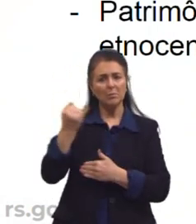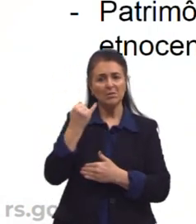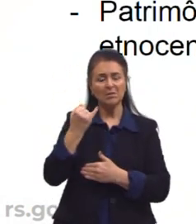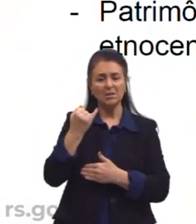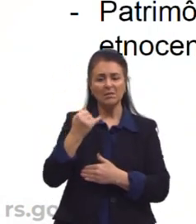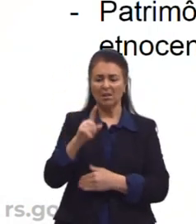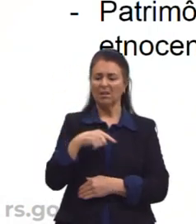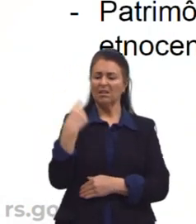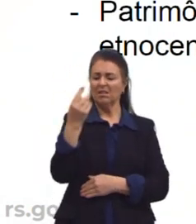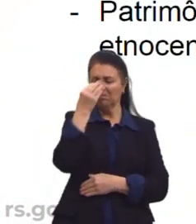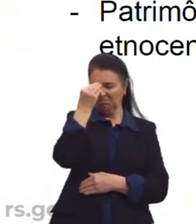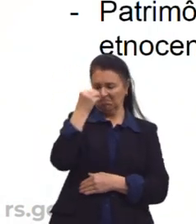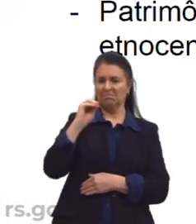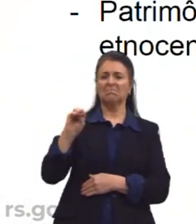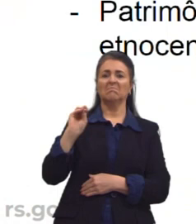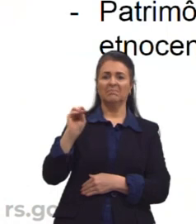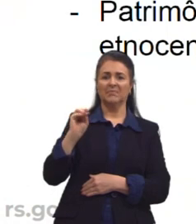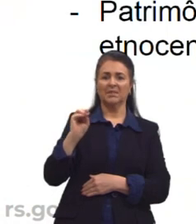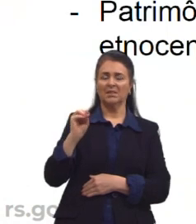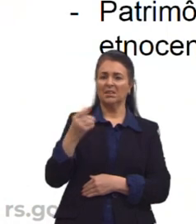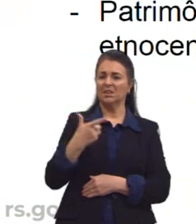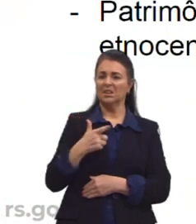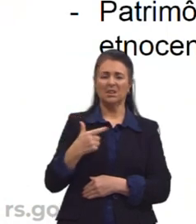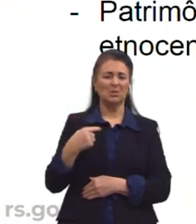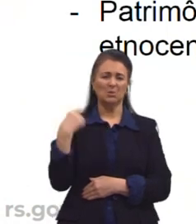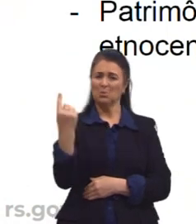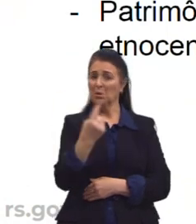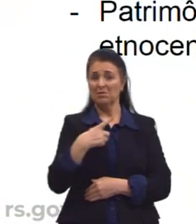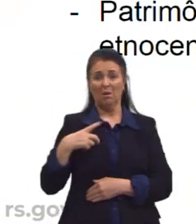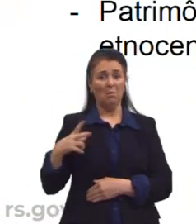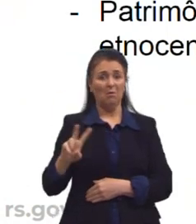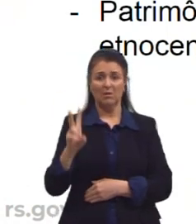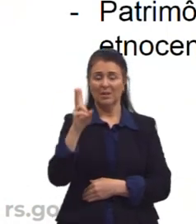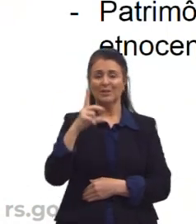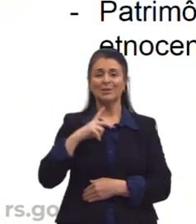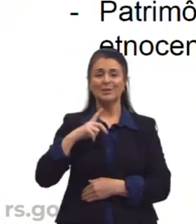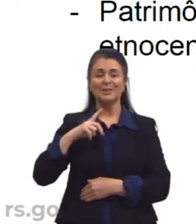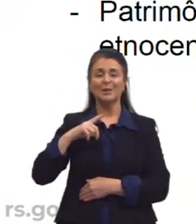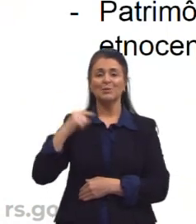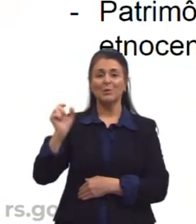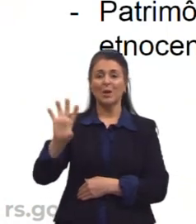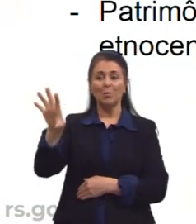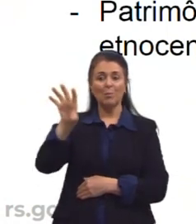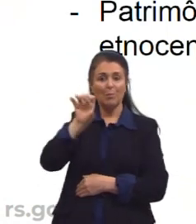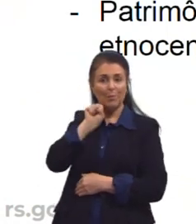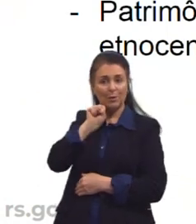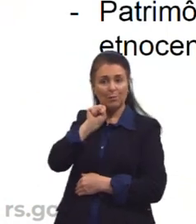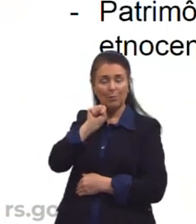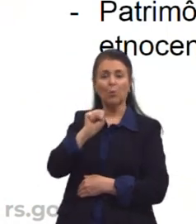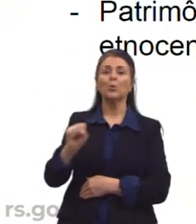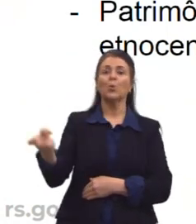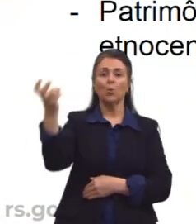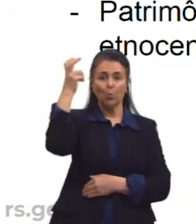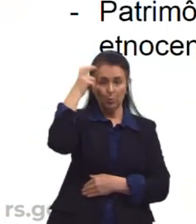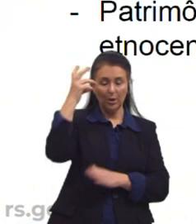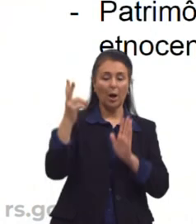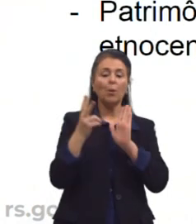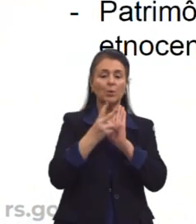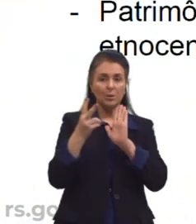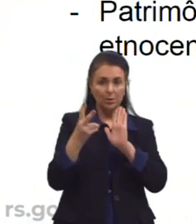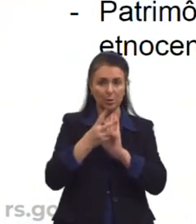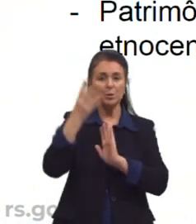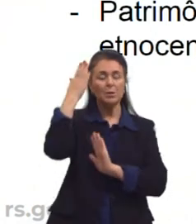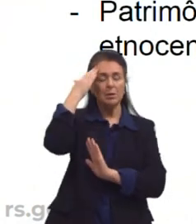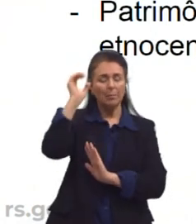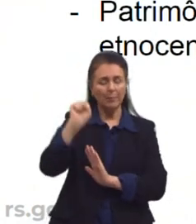ou não valoriza. Então, a gente tem um patrimônio cultural indígena muito grande em termos de saberes, de